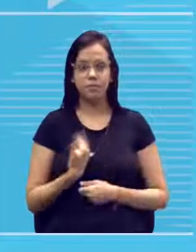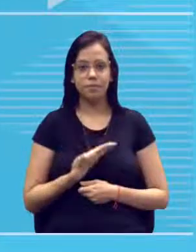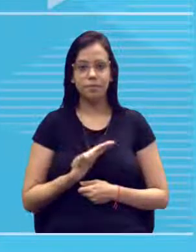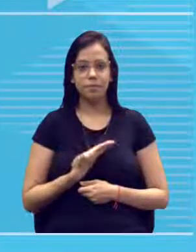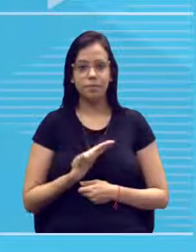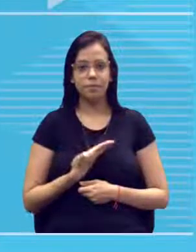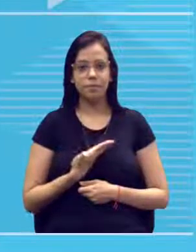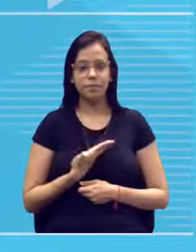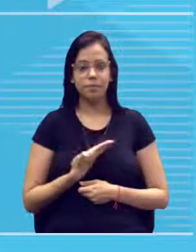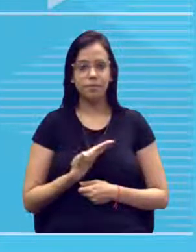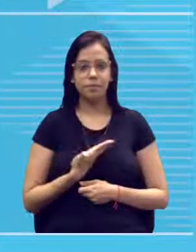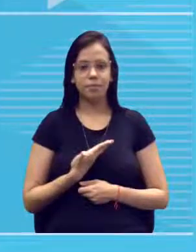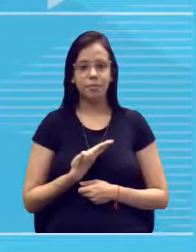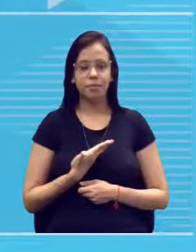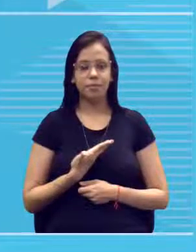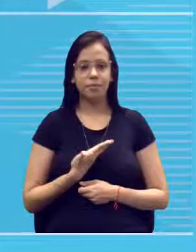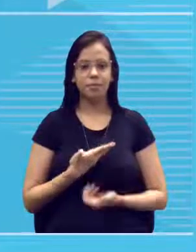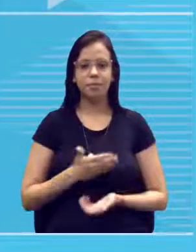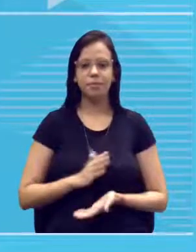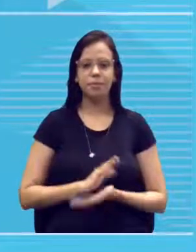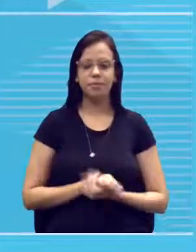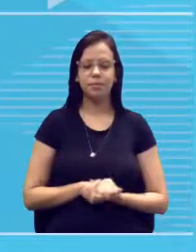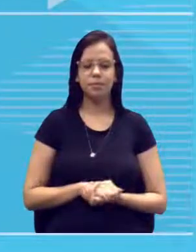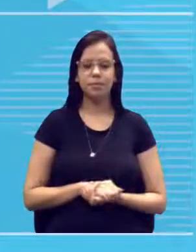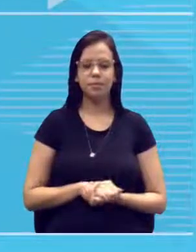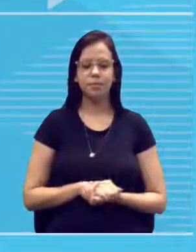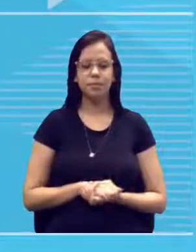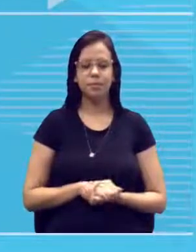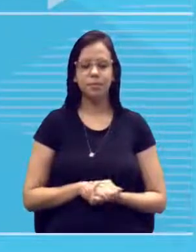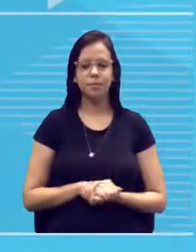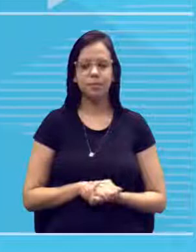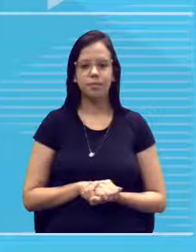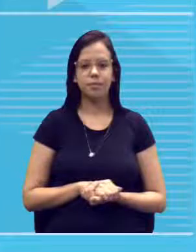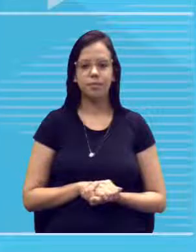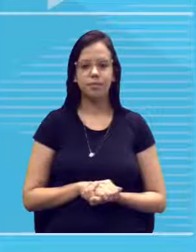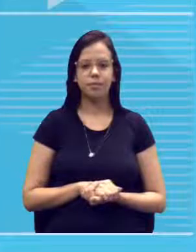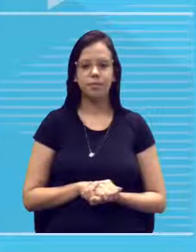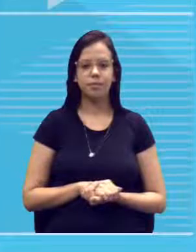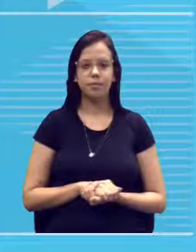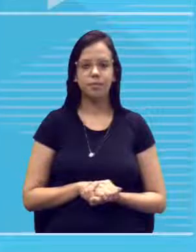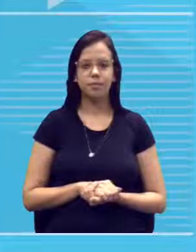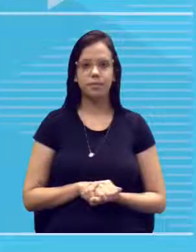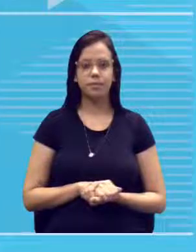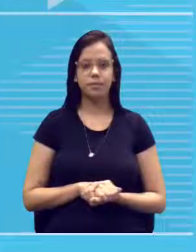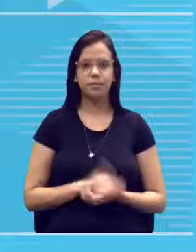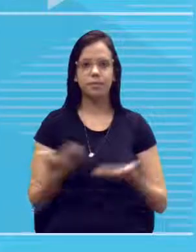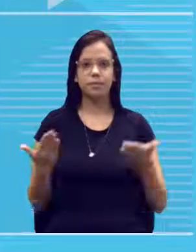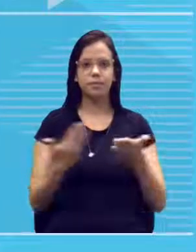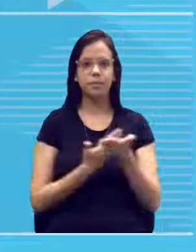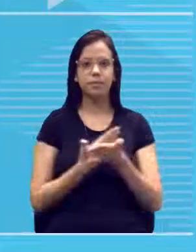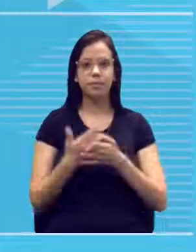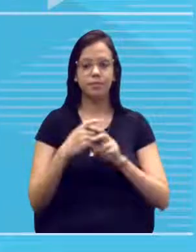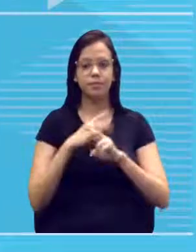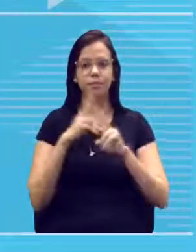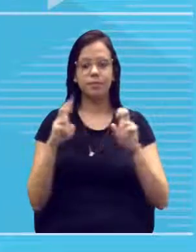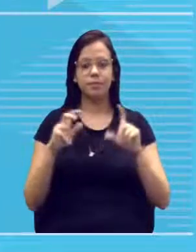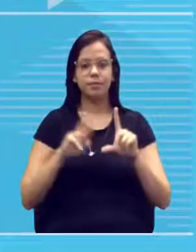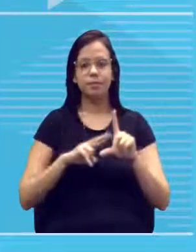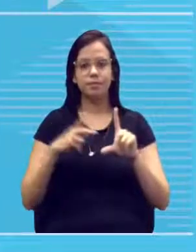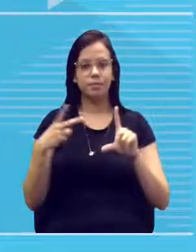Fechou? Vai indo, beleza. E aí, onde a gente entra no que a gente fala sobre o heredograma, tá?